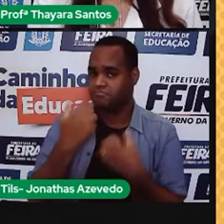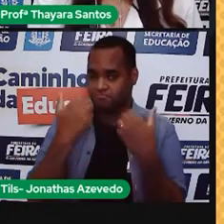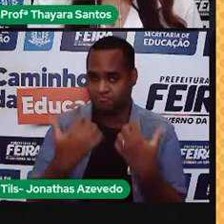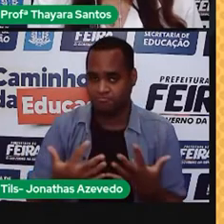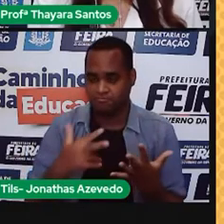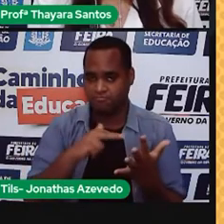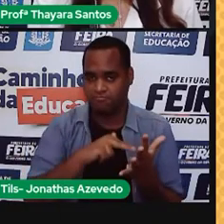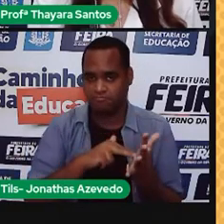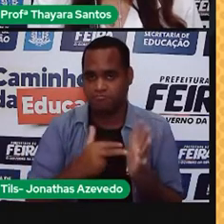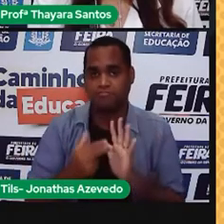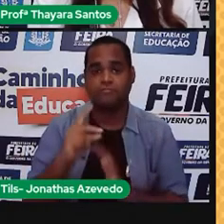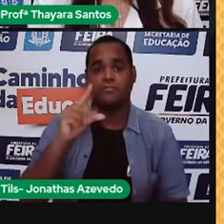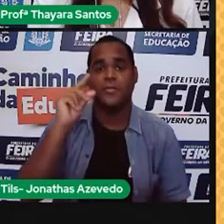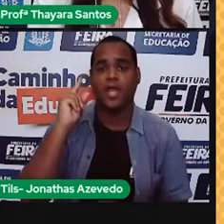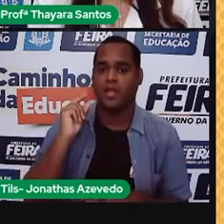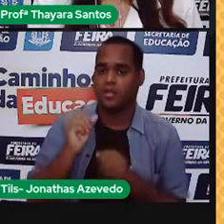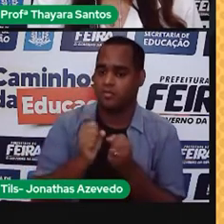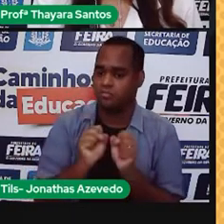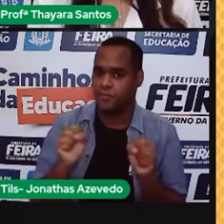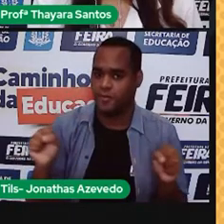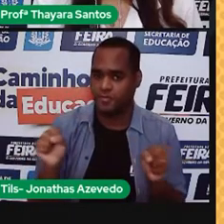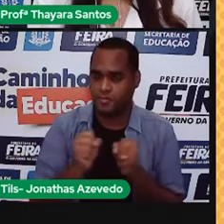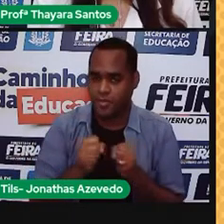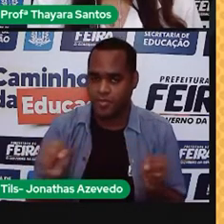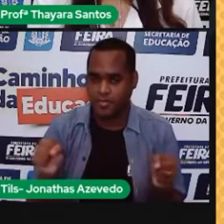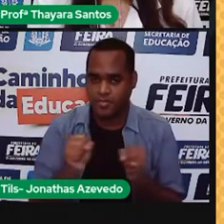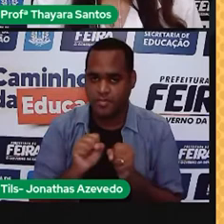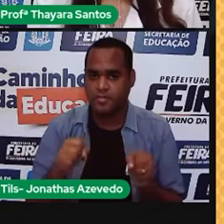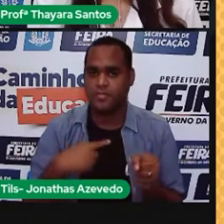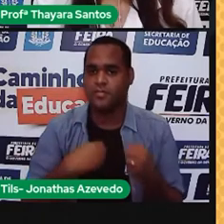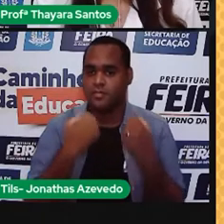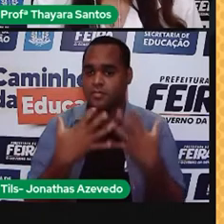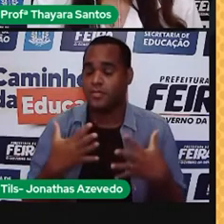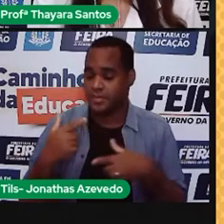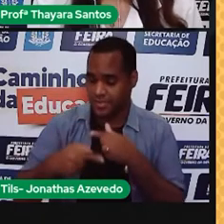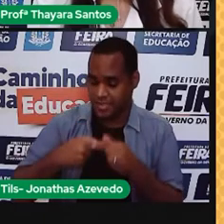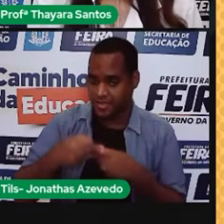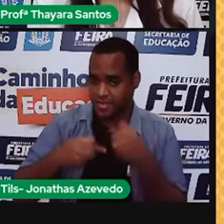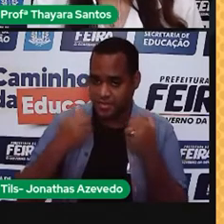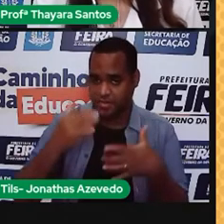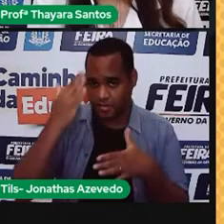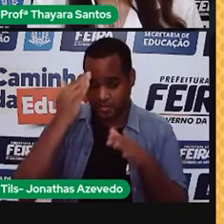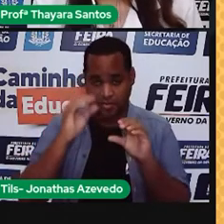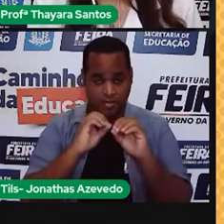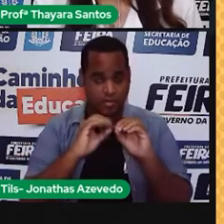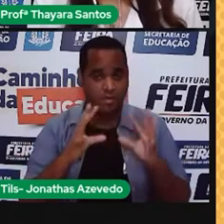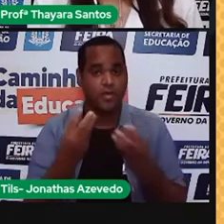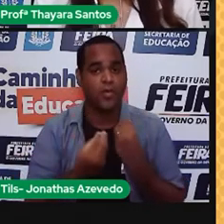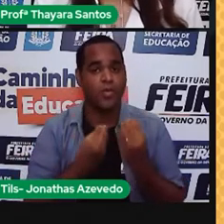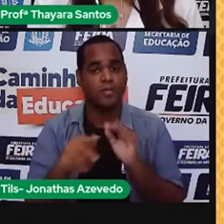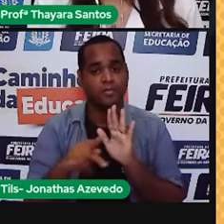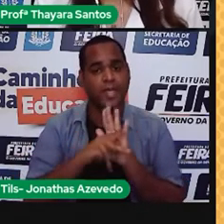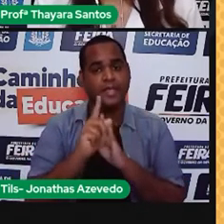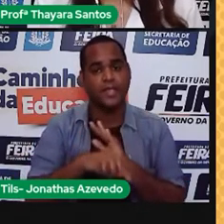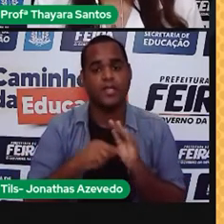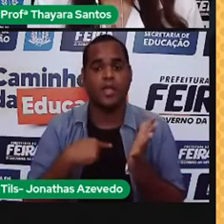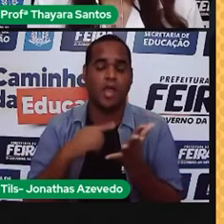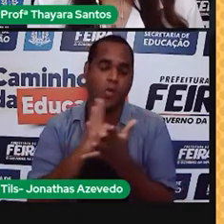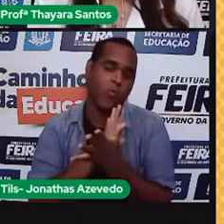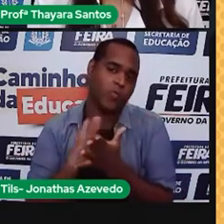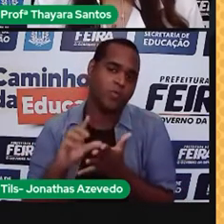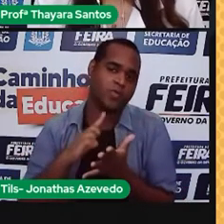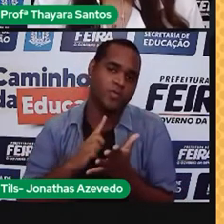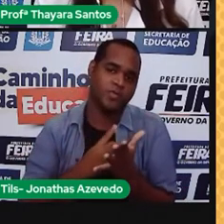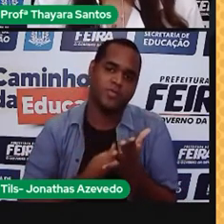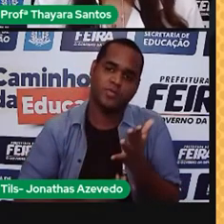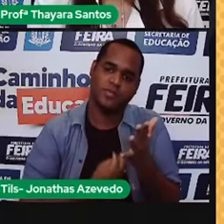permite amplificar um trecho de material genético identificando a presença ou não de um gene.